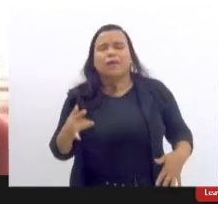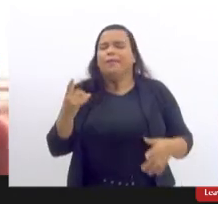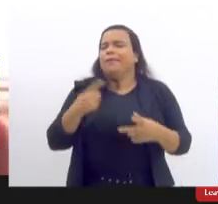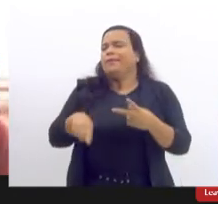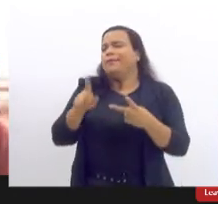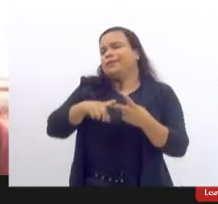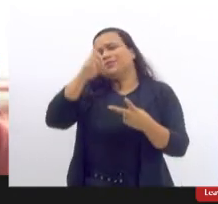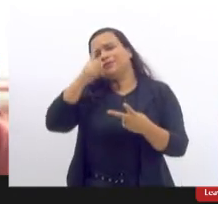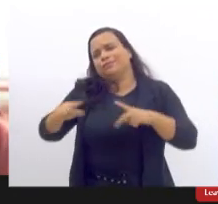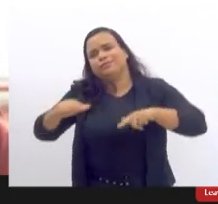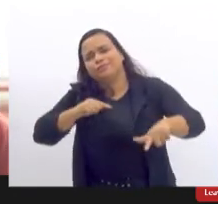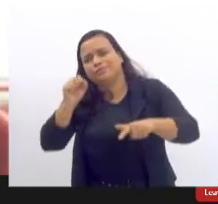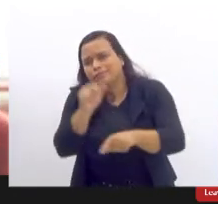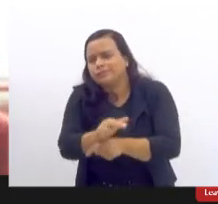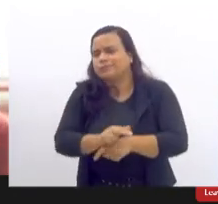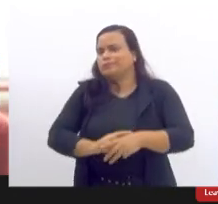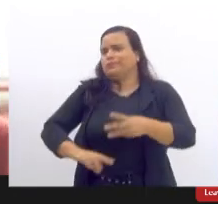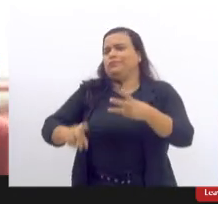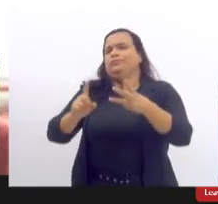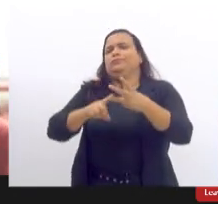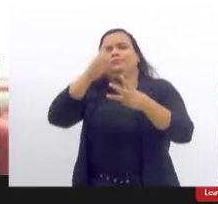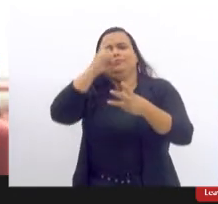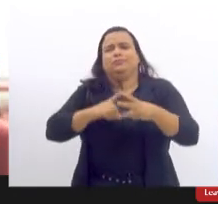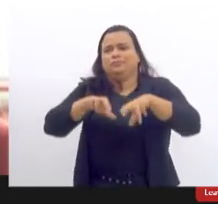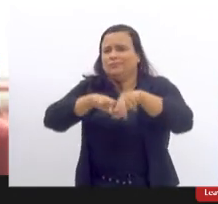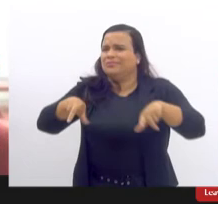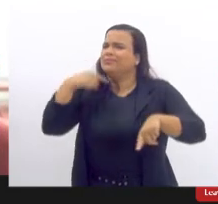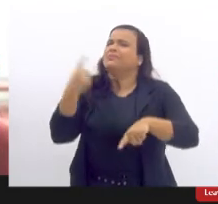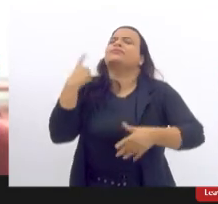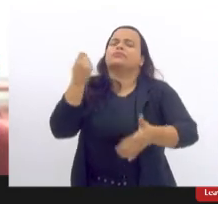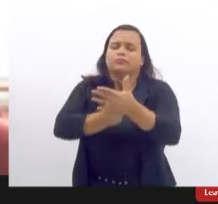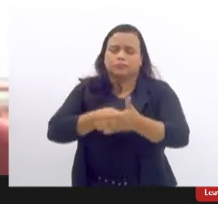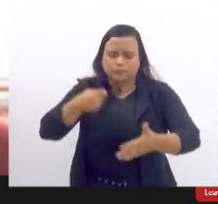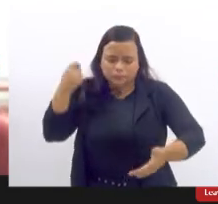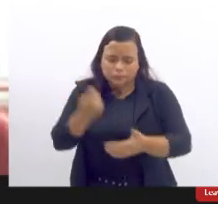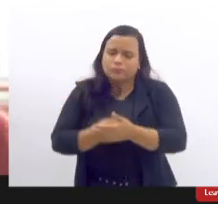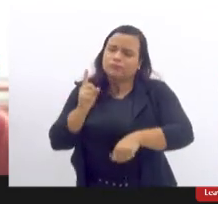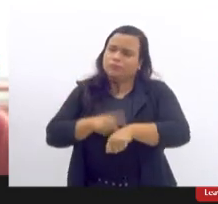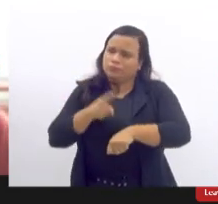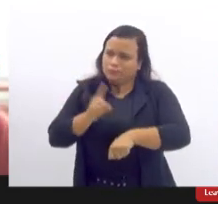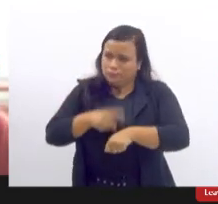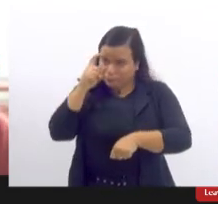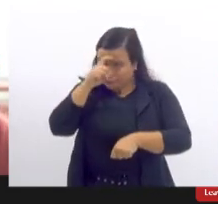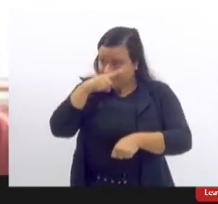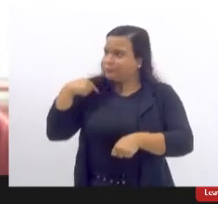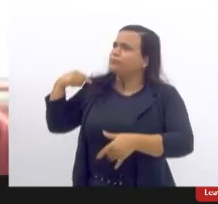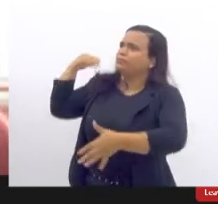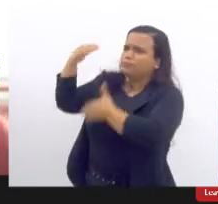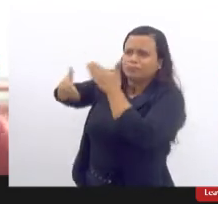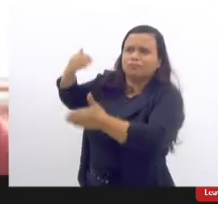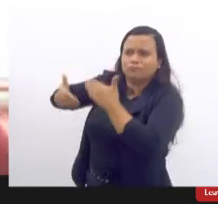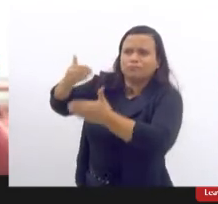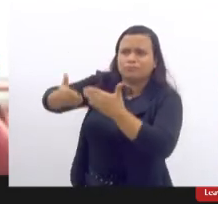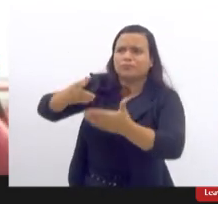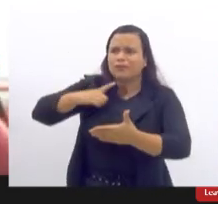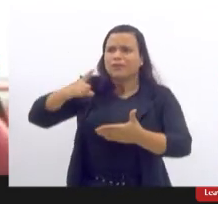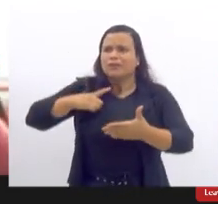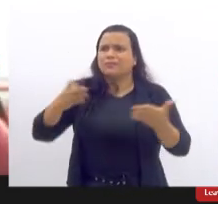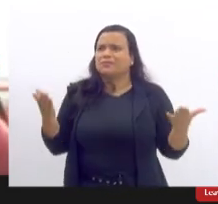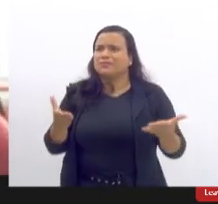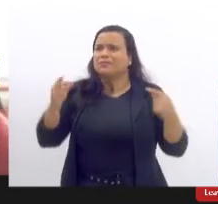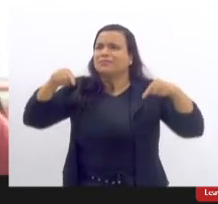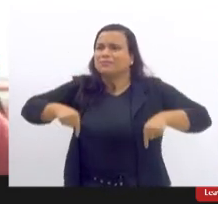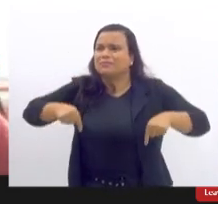direito ao trabalho a gente vive um momento nós avançamos tanto mas a gente vive um momento